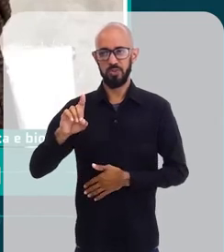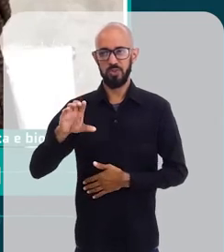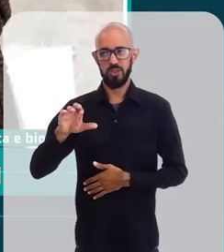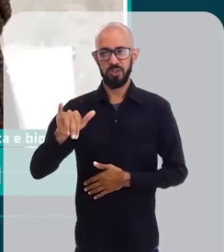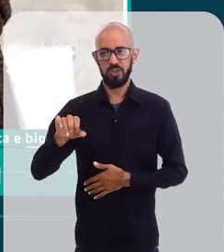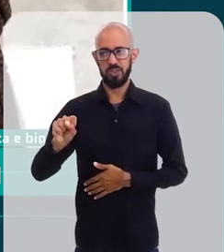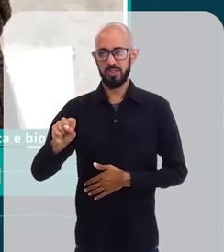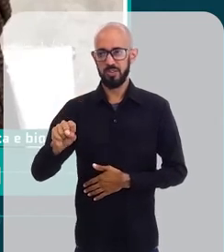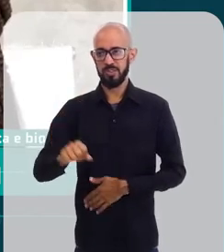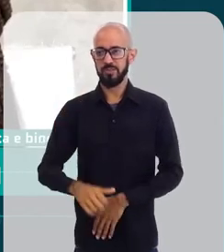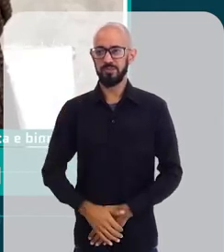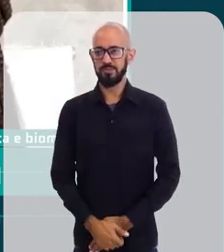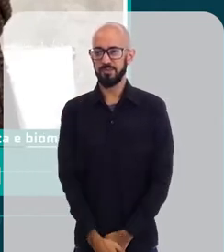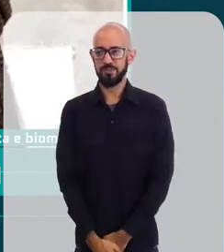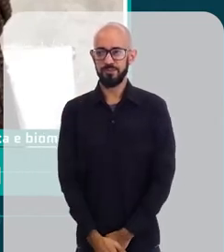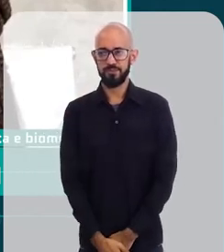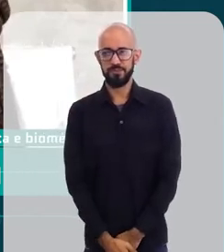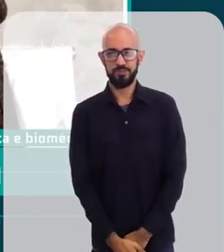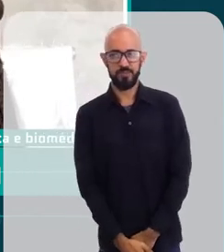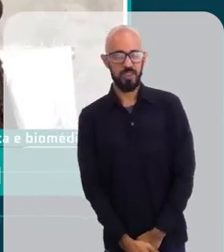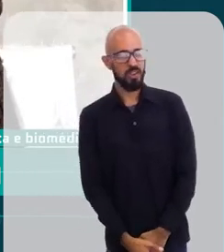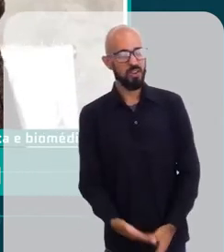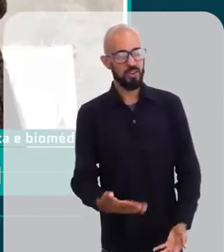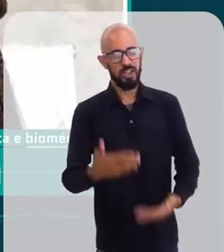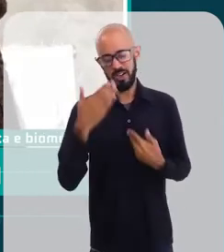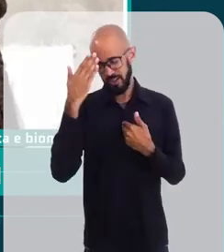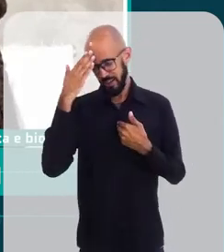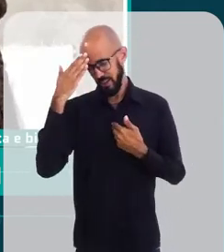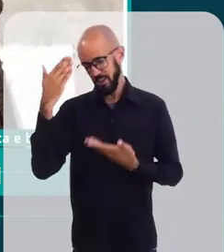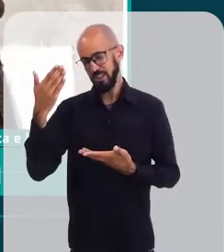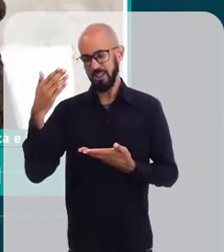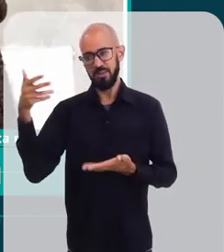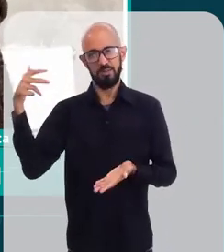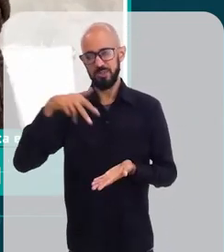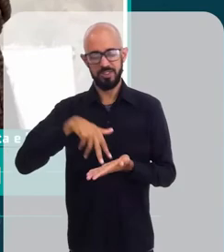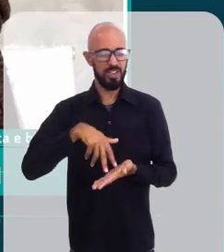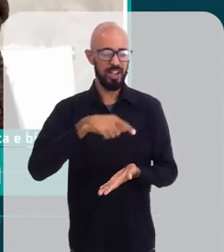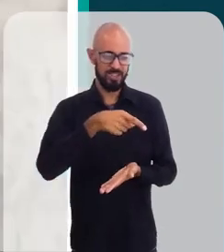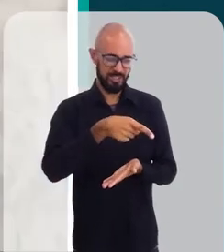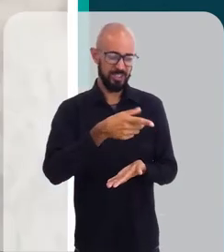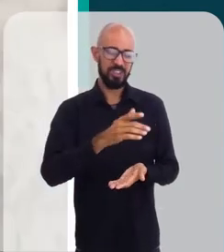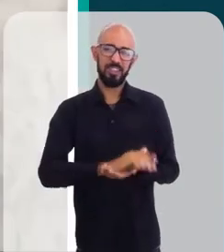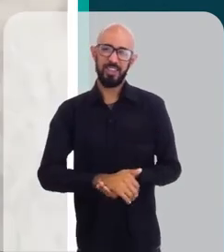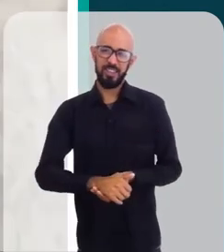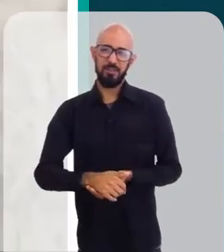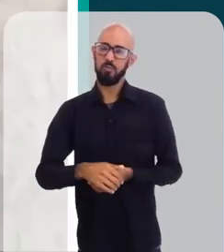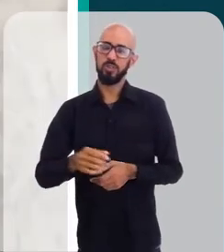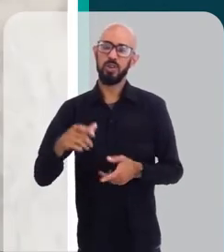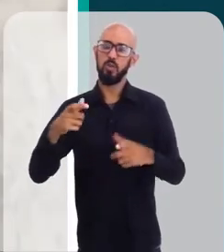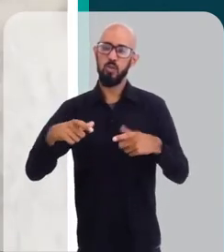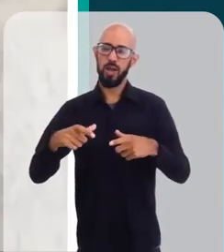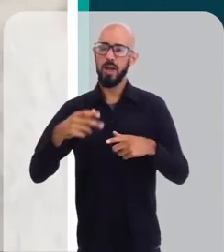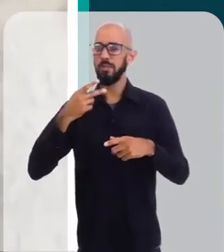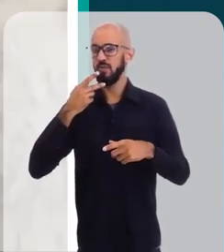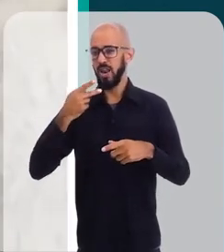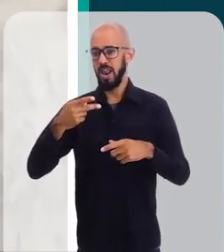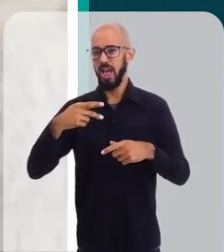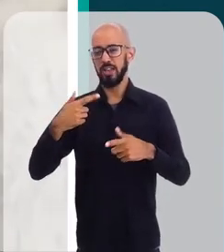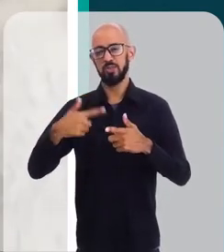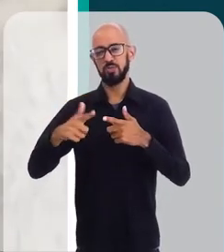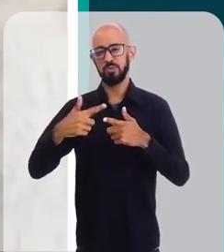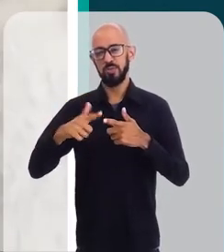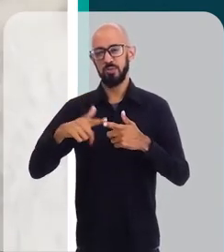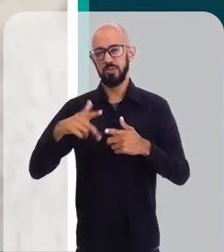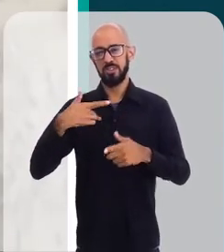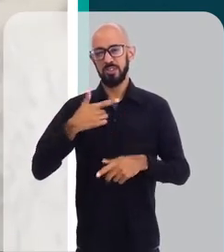Doutora Cris, por favor. Eu quero agradecer por estar aqui, quando nós temos a abertura de falar sobre as